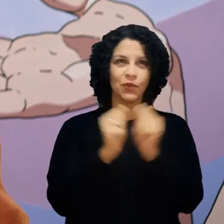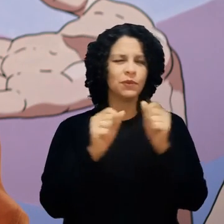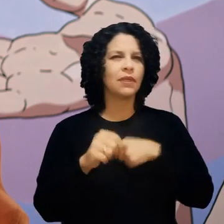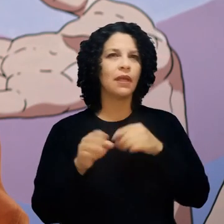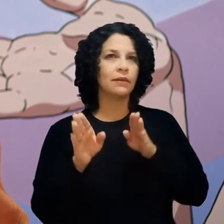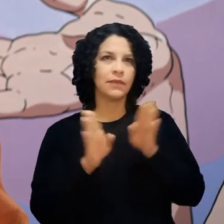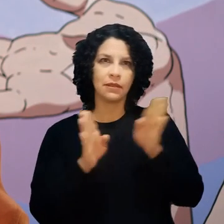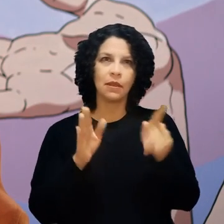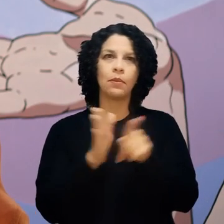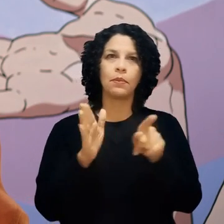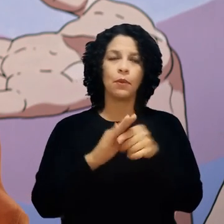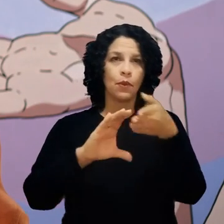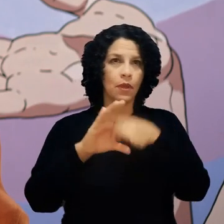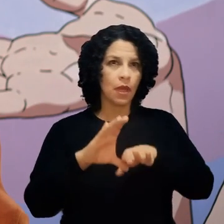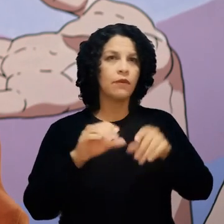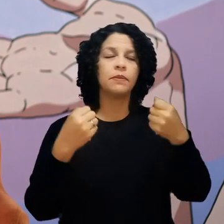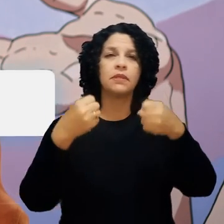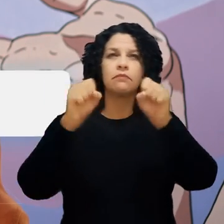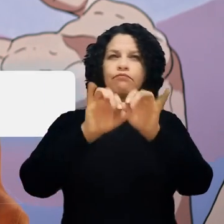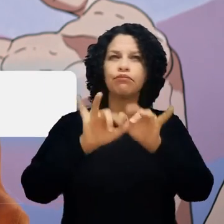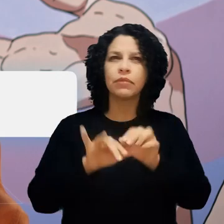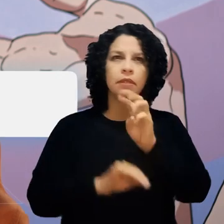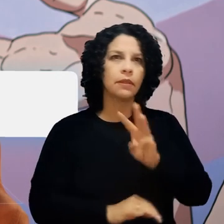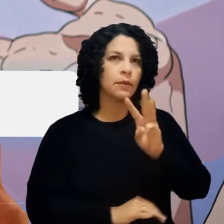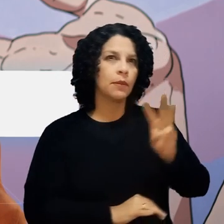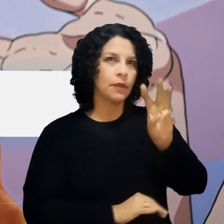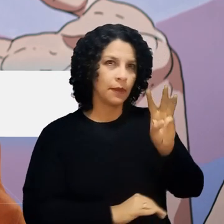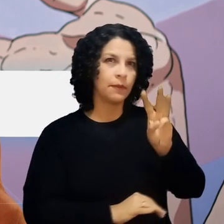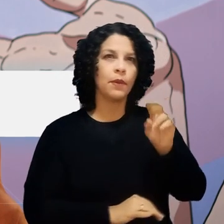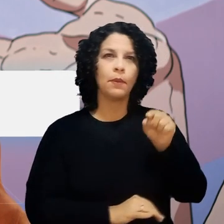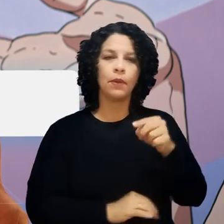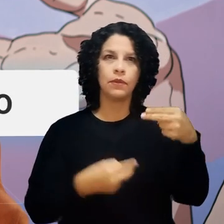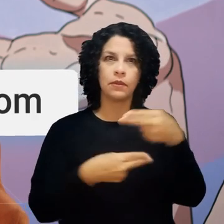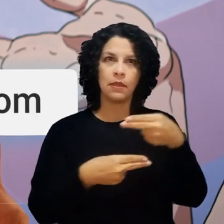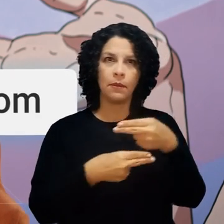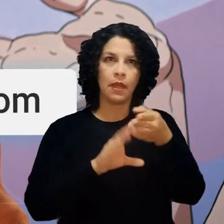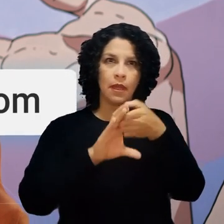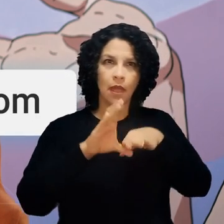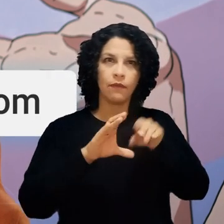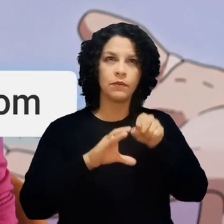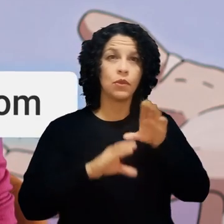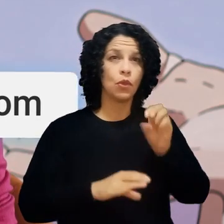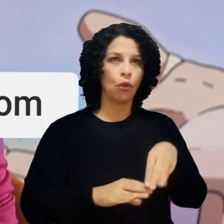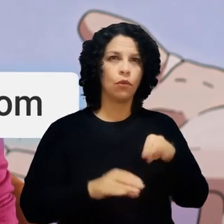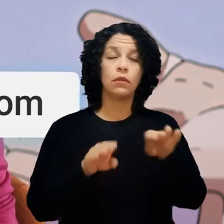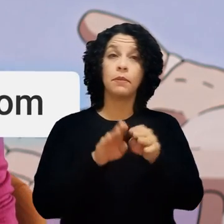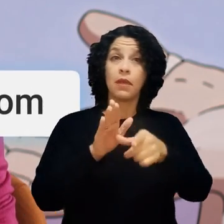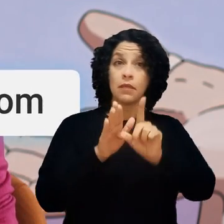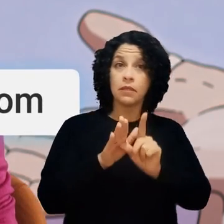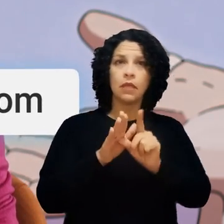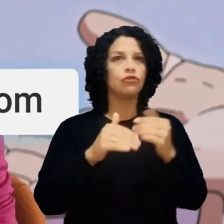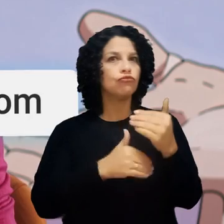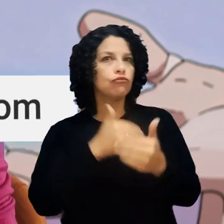Para acessar o Sebrae Canvas, basta digitar www.sebraecanvas.com. Mas antes